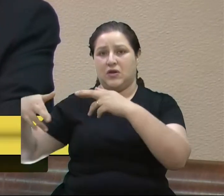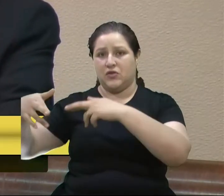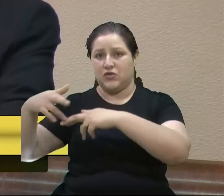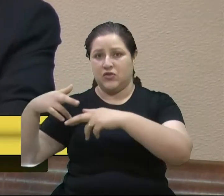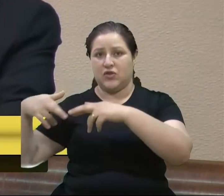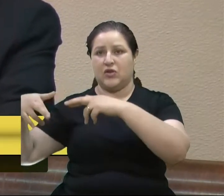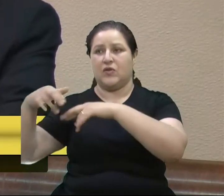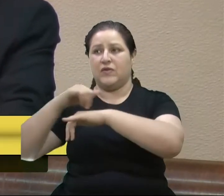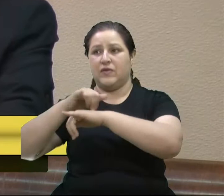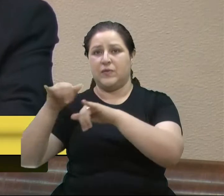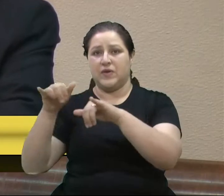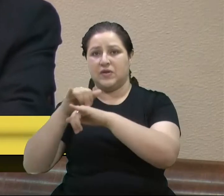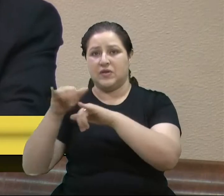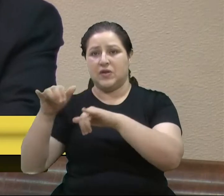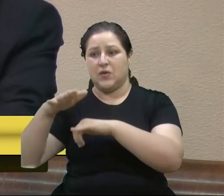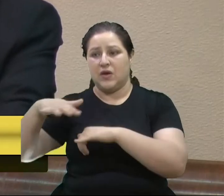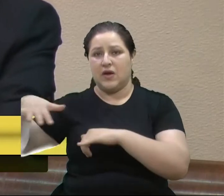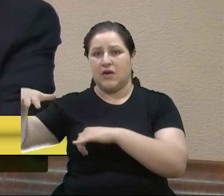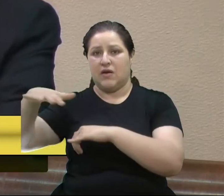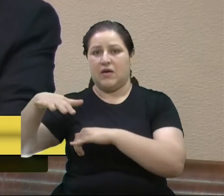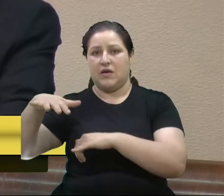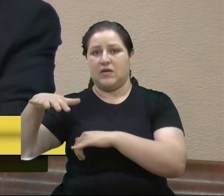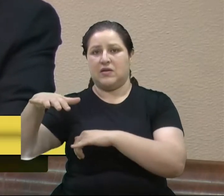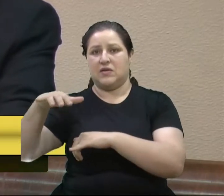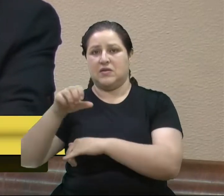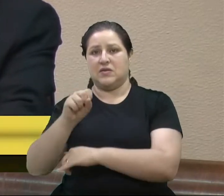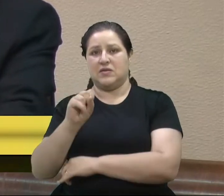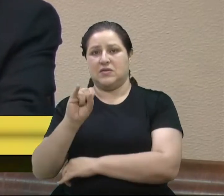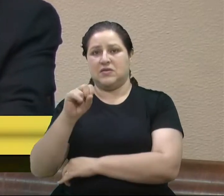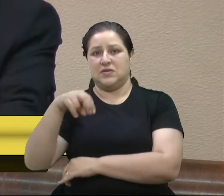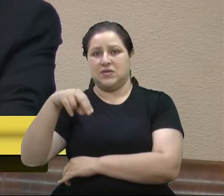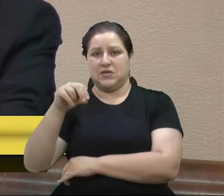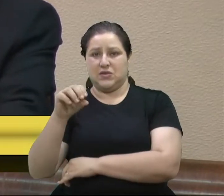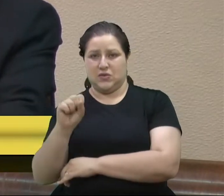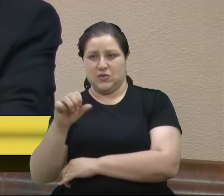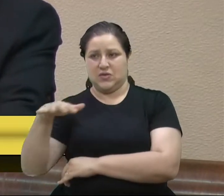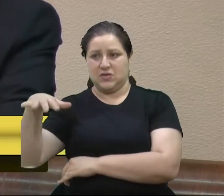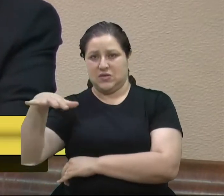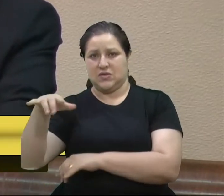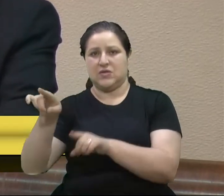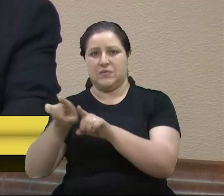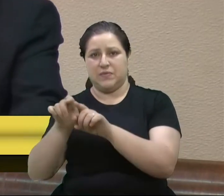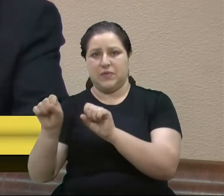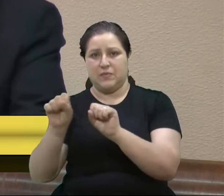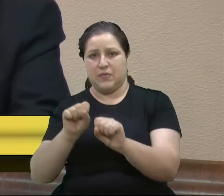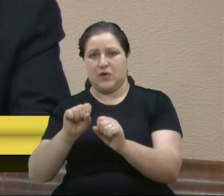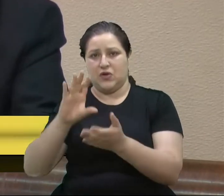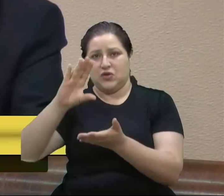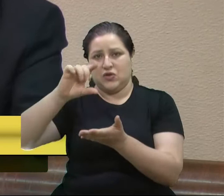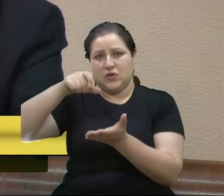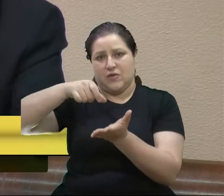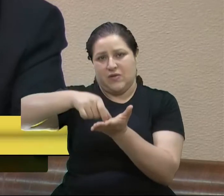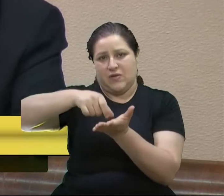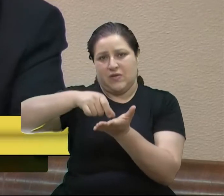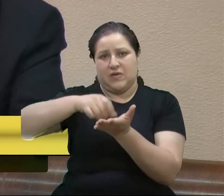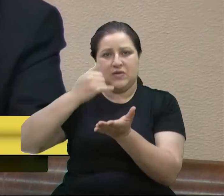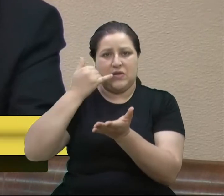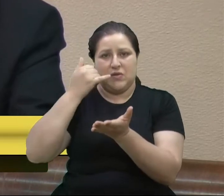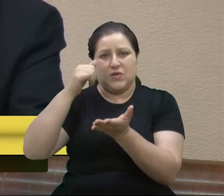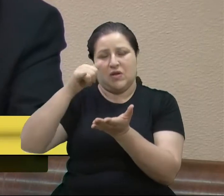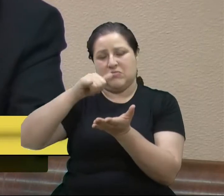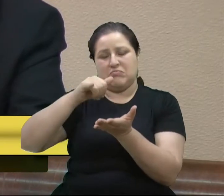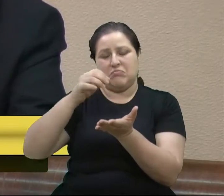a região dos Sinos. E ela também pode ser acessada pelo aplicativo e pelo seu site, então, portanto, pode ser ouvida em todo o mundo.